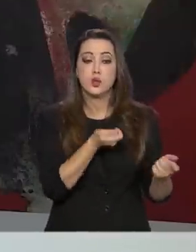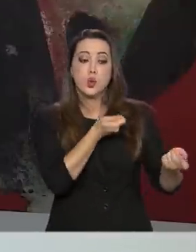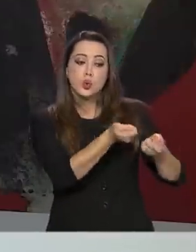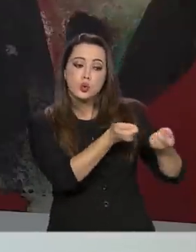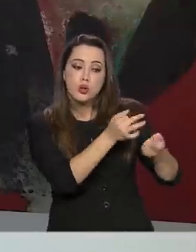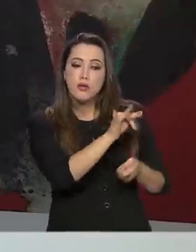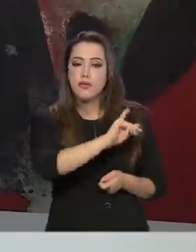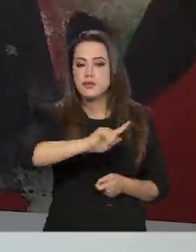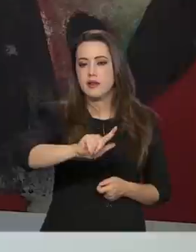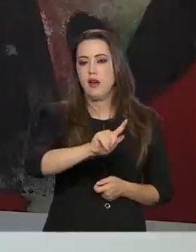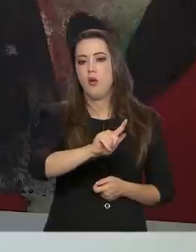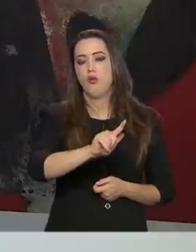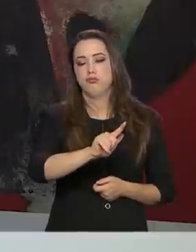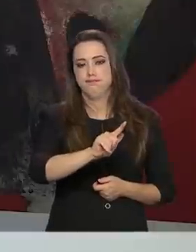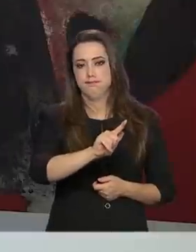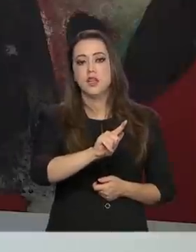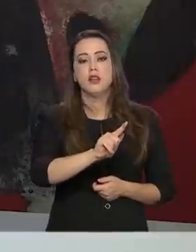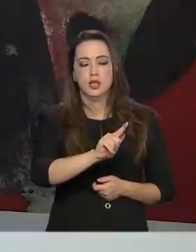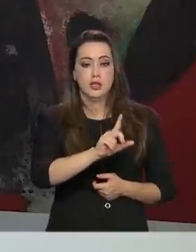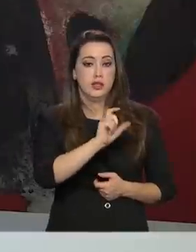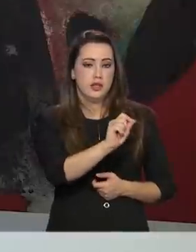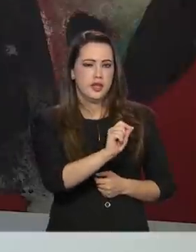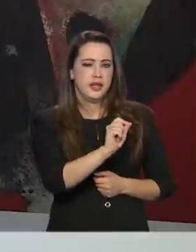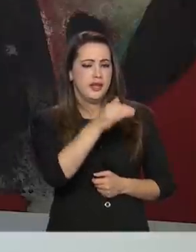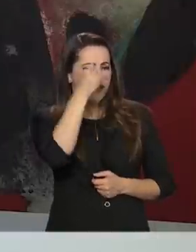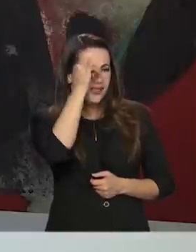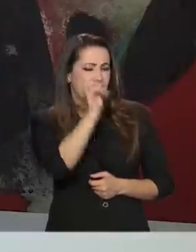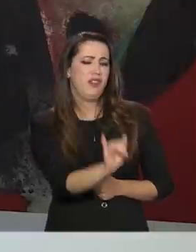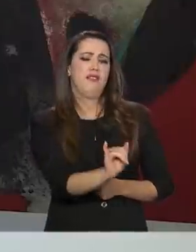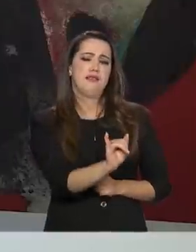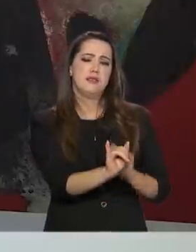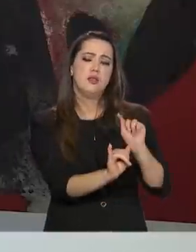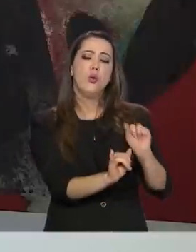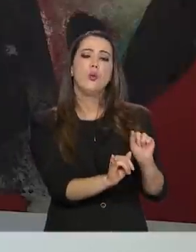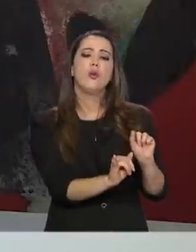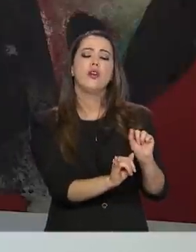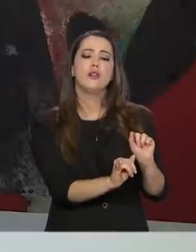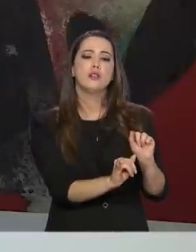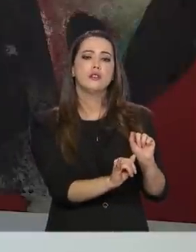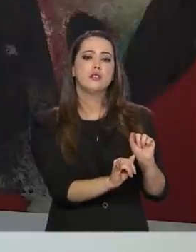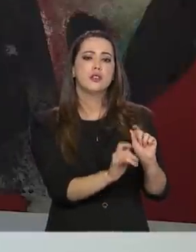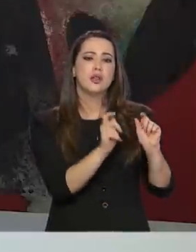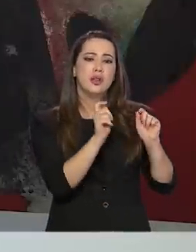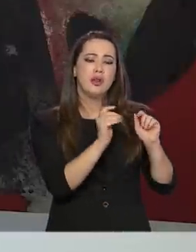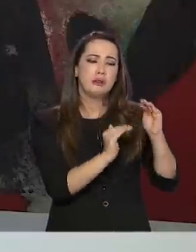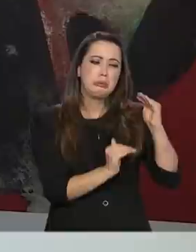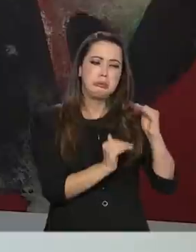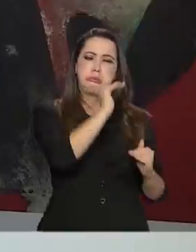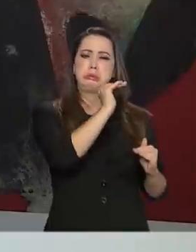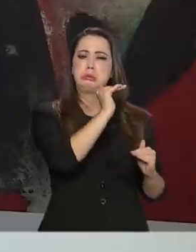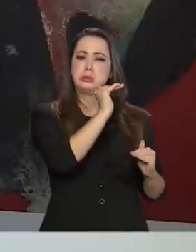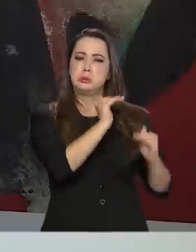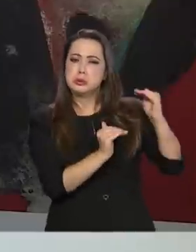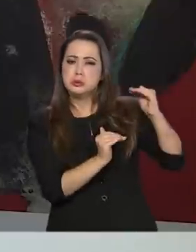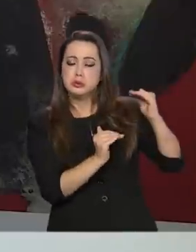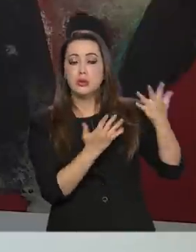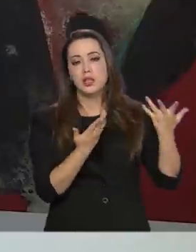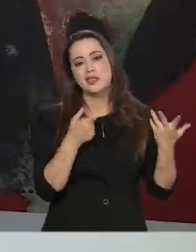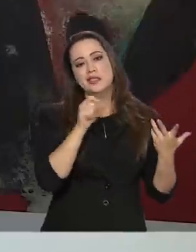tentar conter o máximo possível os possíveis desequilíbrios causados